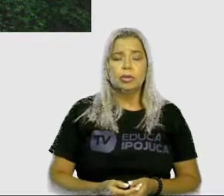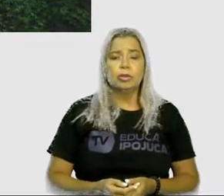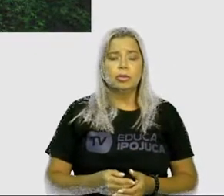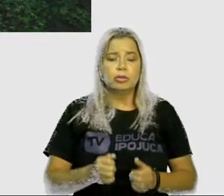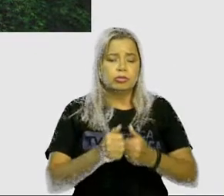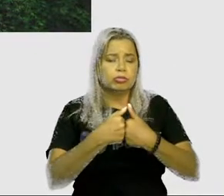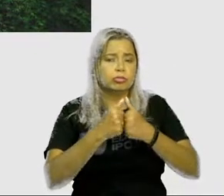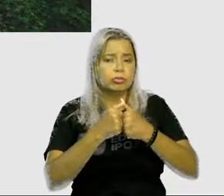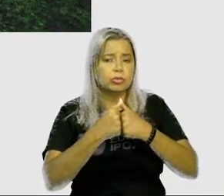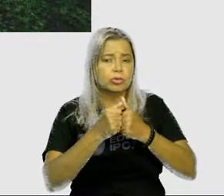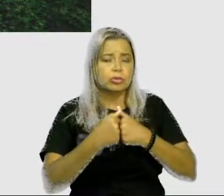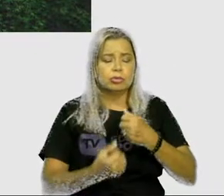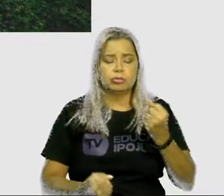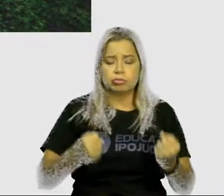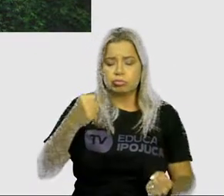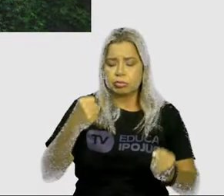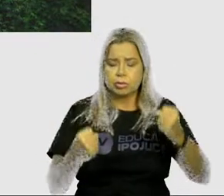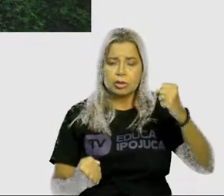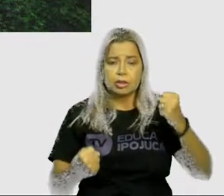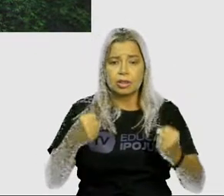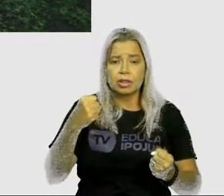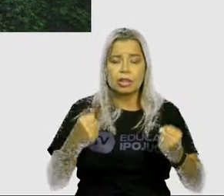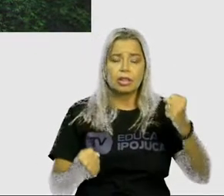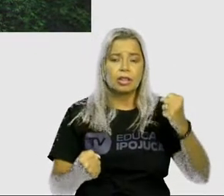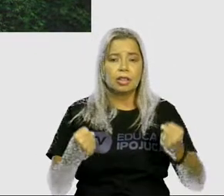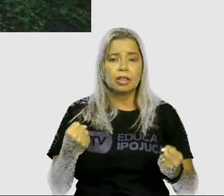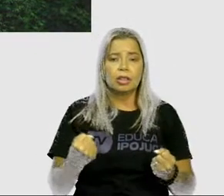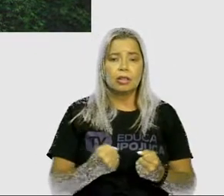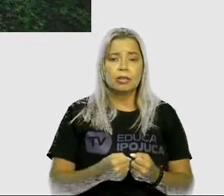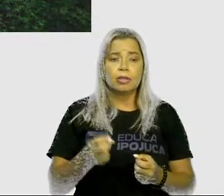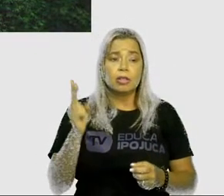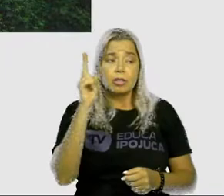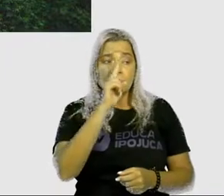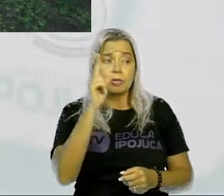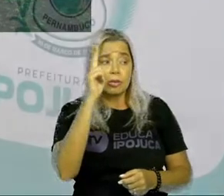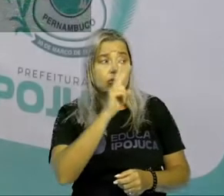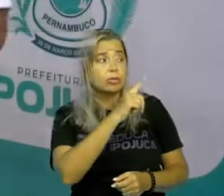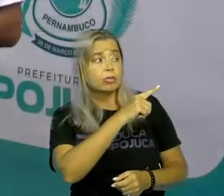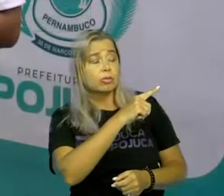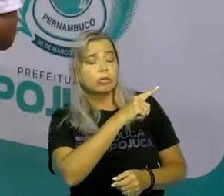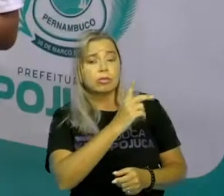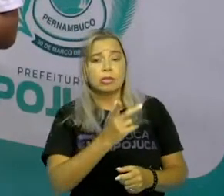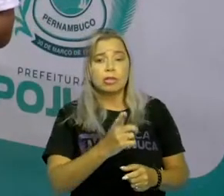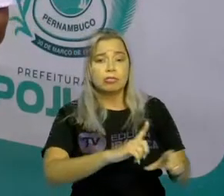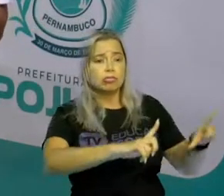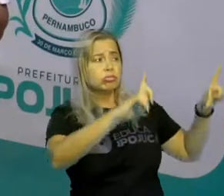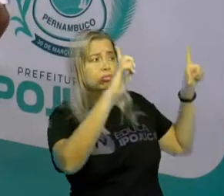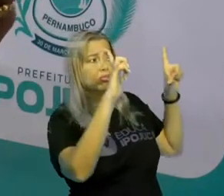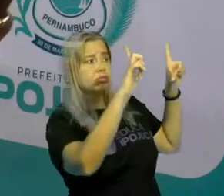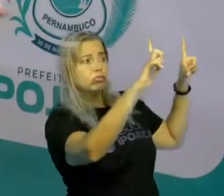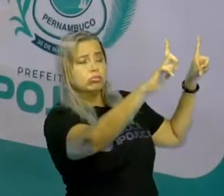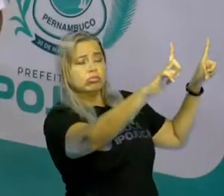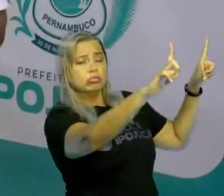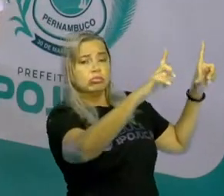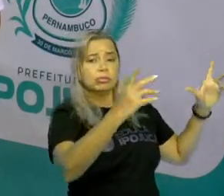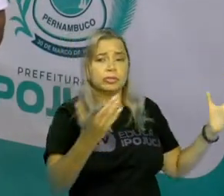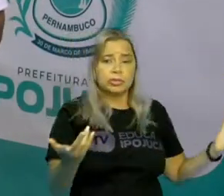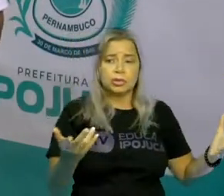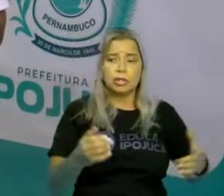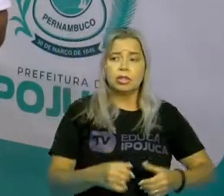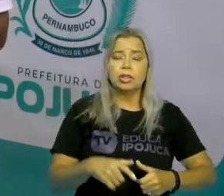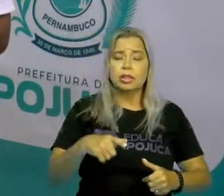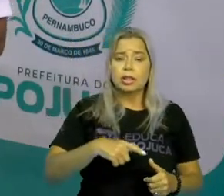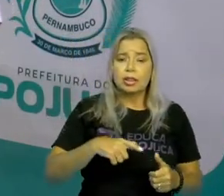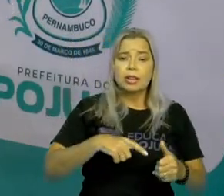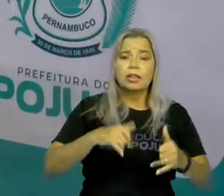ônibus, no carro, no seu caminhar, e não olhou para o lado e não viu um outdoor? Me passando algum tipo de informação?